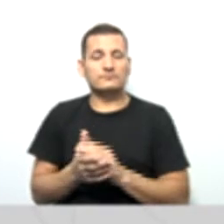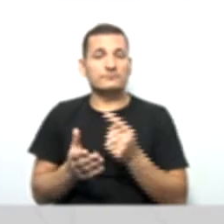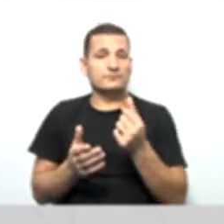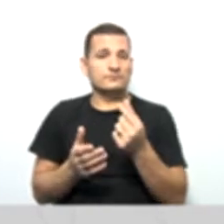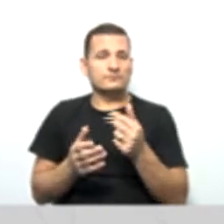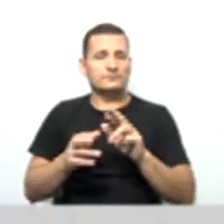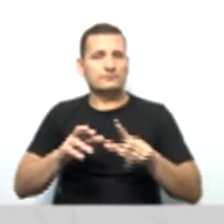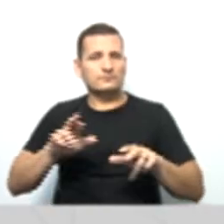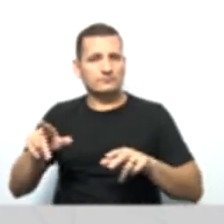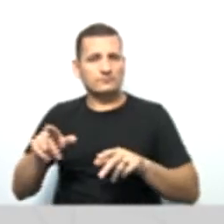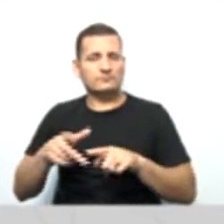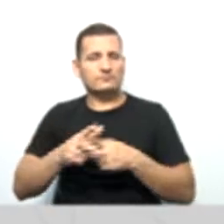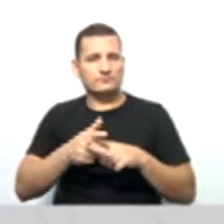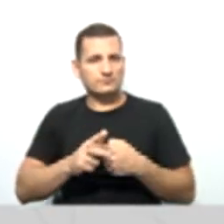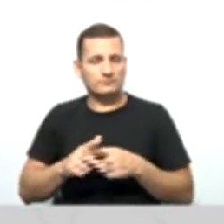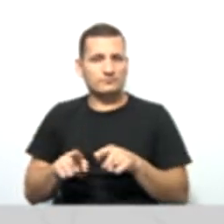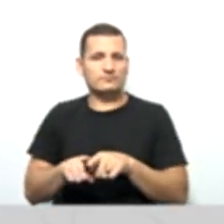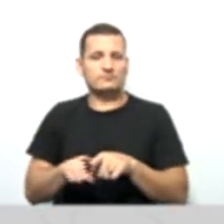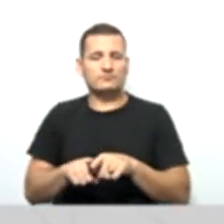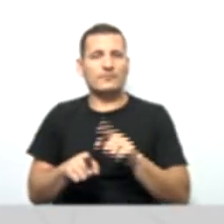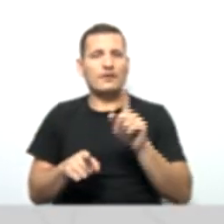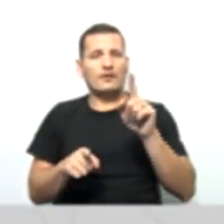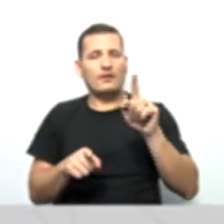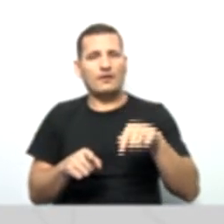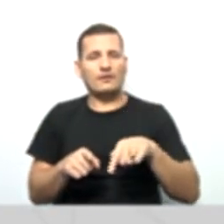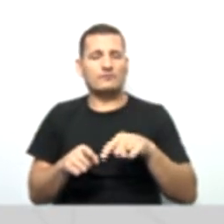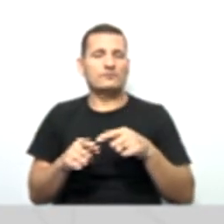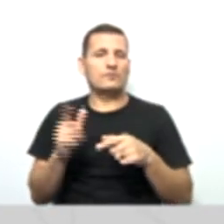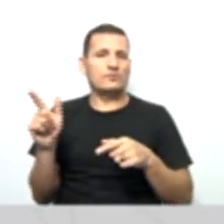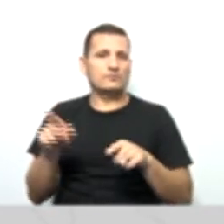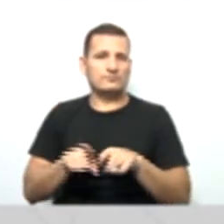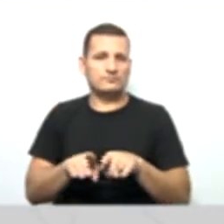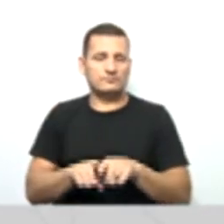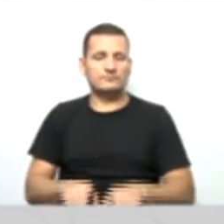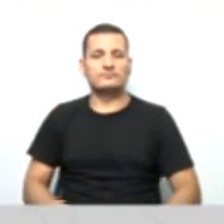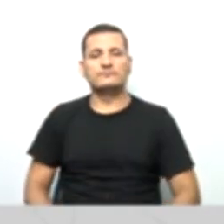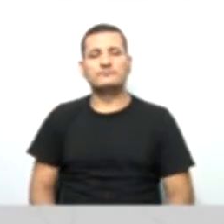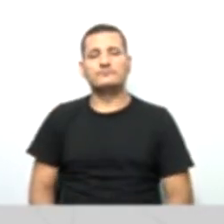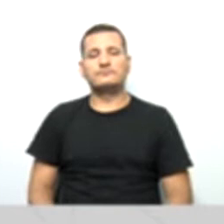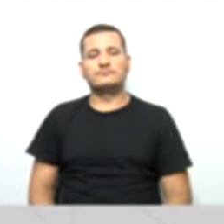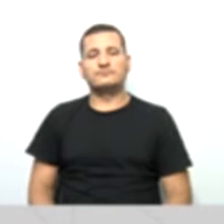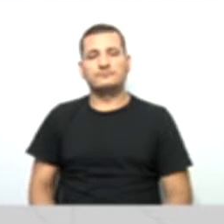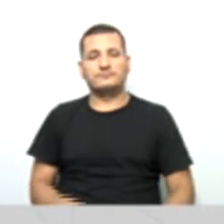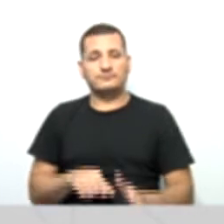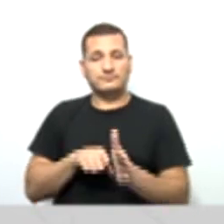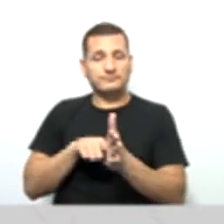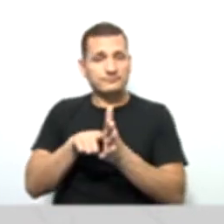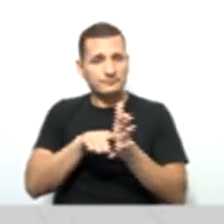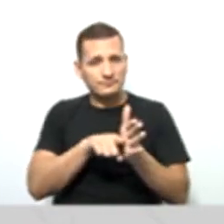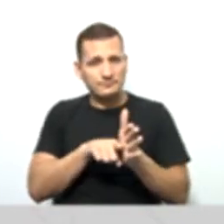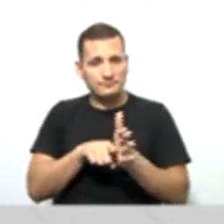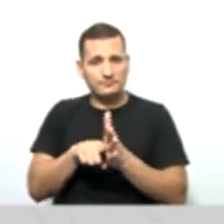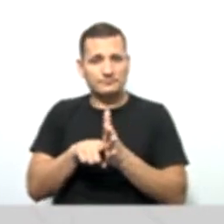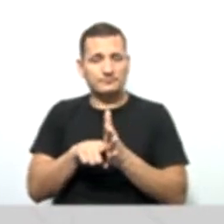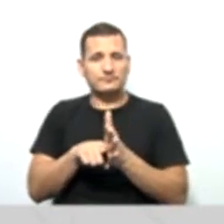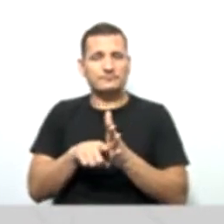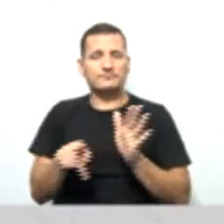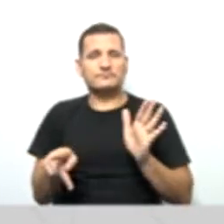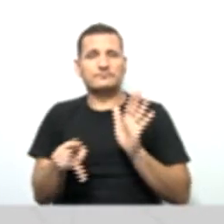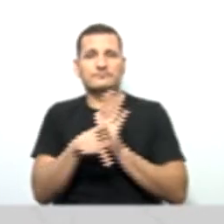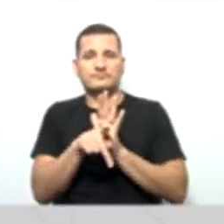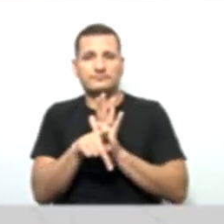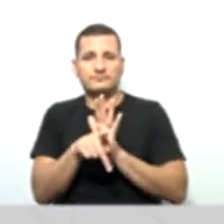ser ajustada, então, são essas entre outras situações, né? Auditoria nas contas do patrimônio